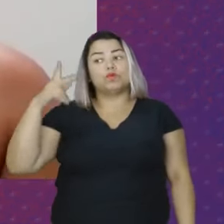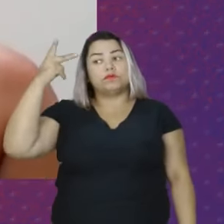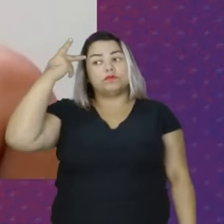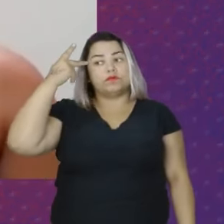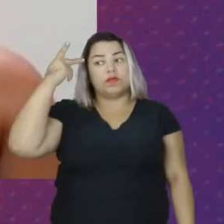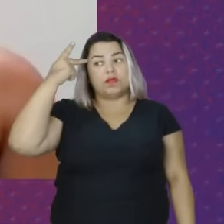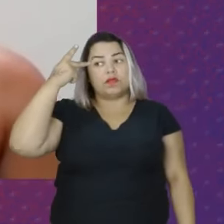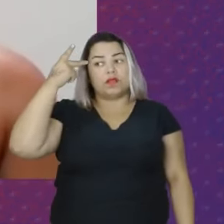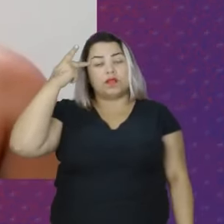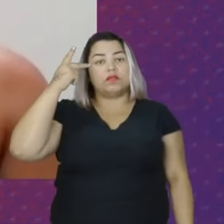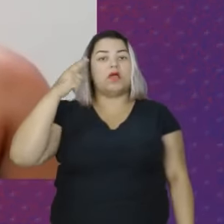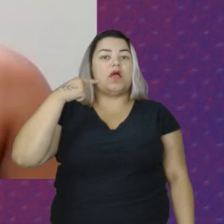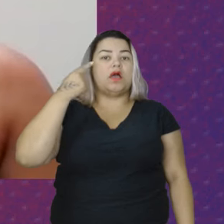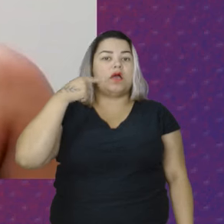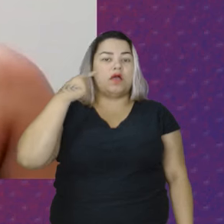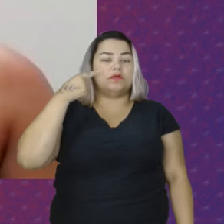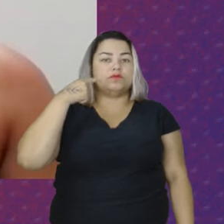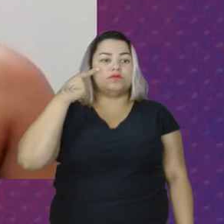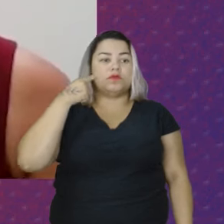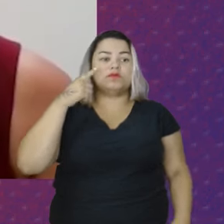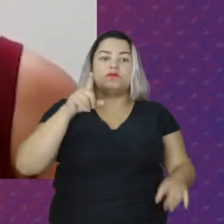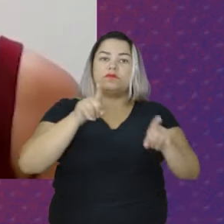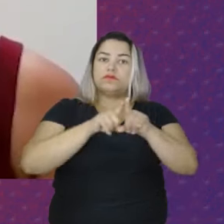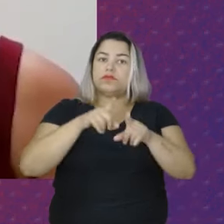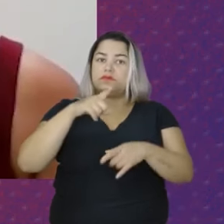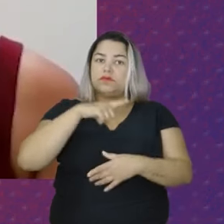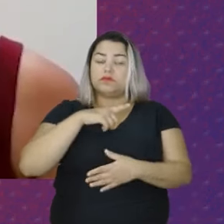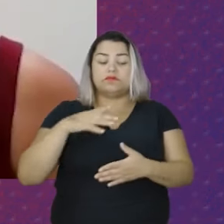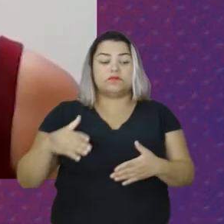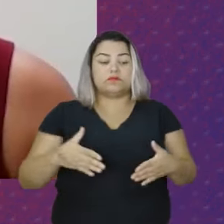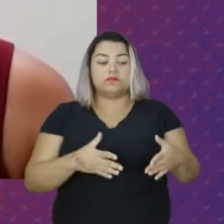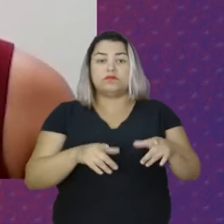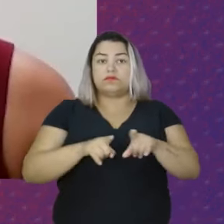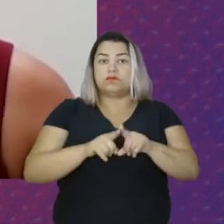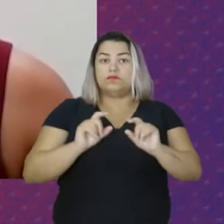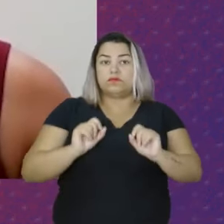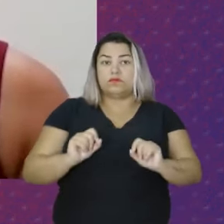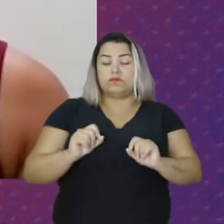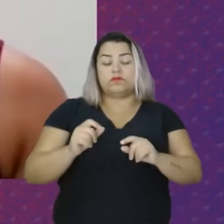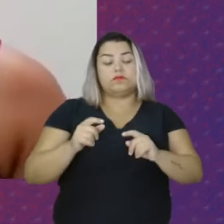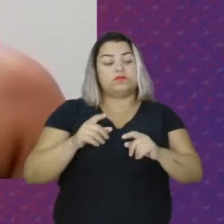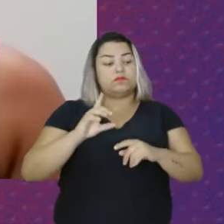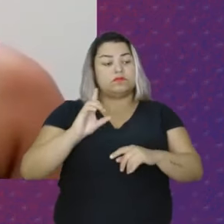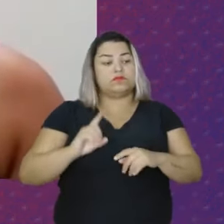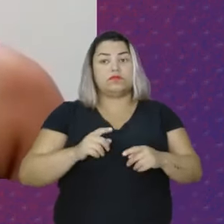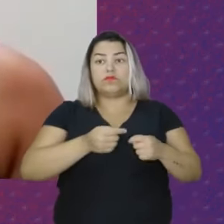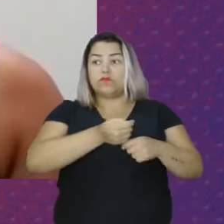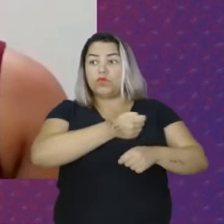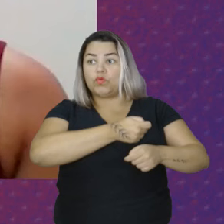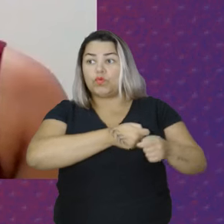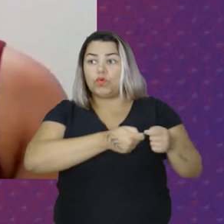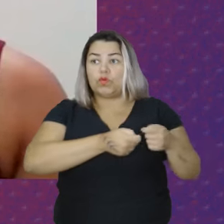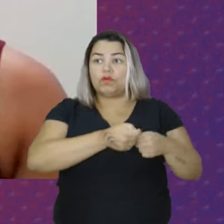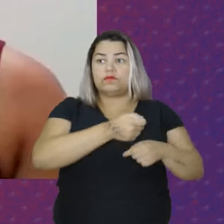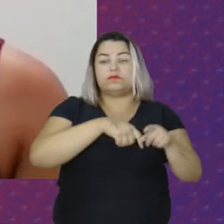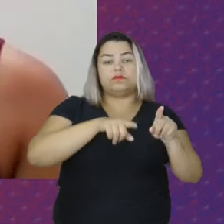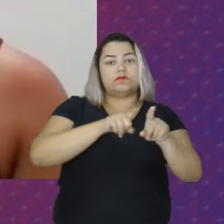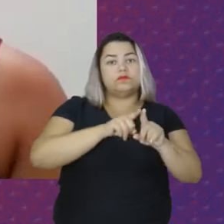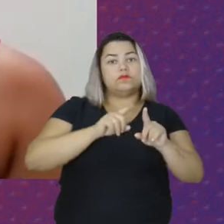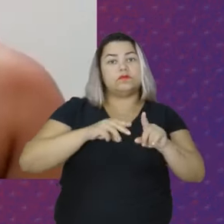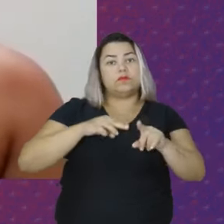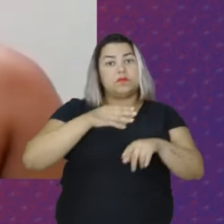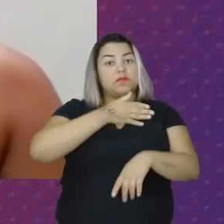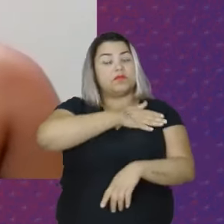Paulo Sou advogada Tenho mestrado em Direito Político Econômico Sou militante do movimento negro Militante